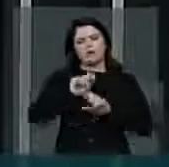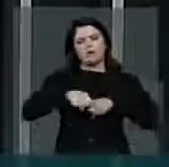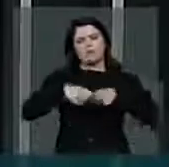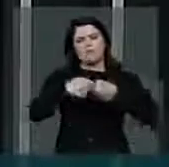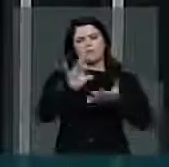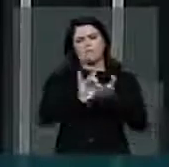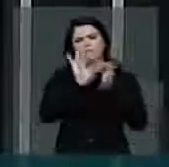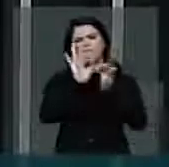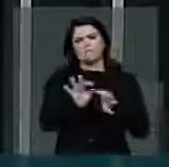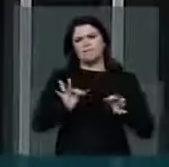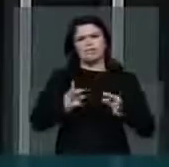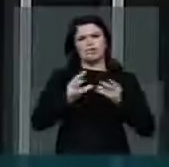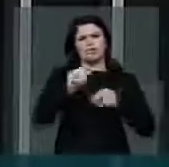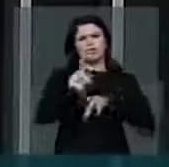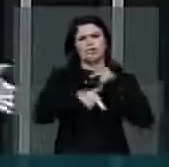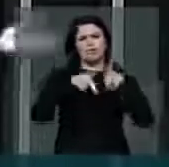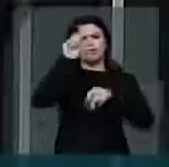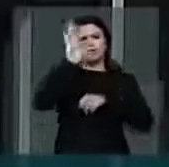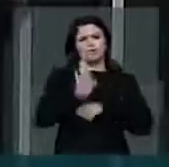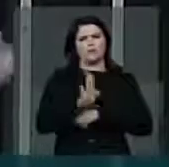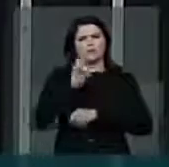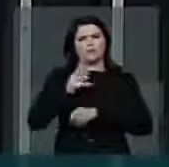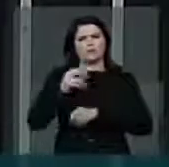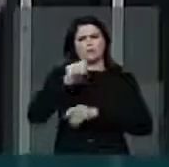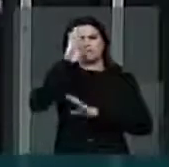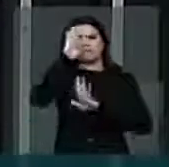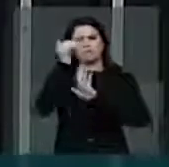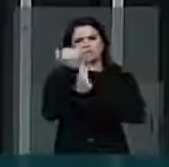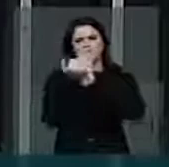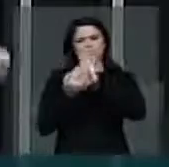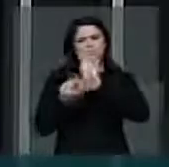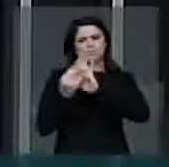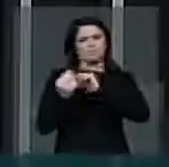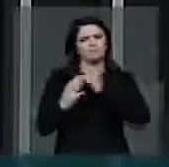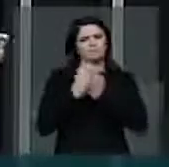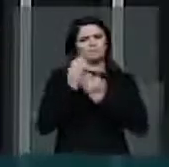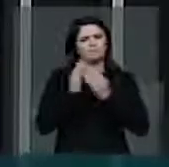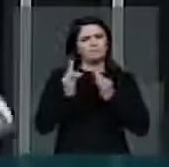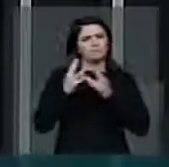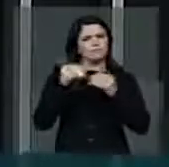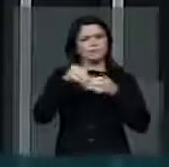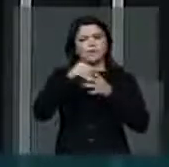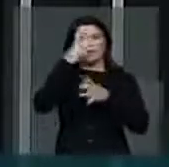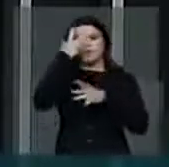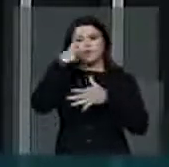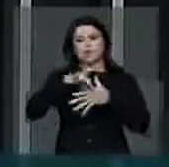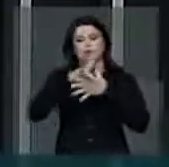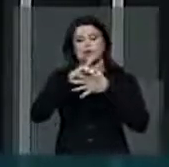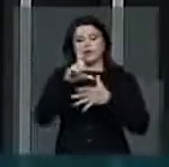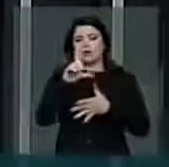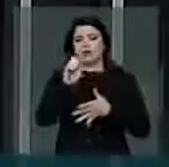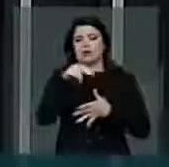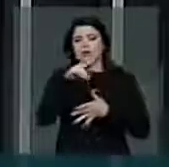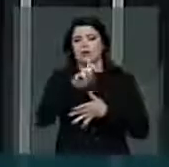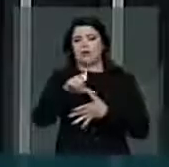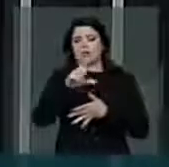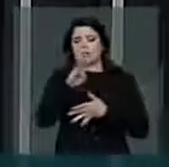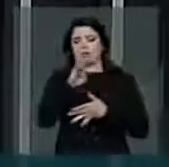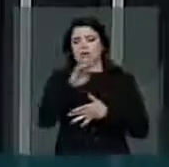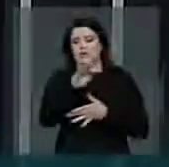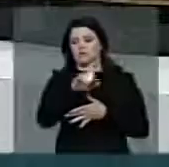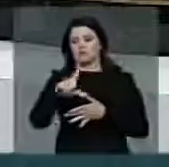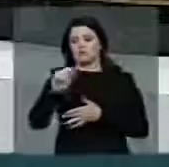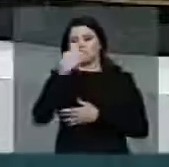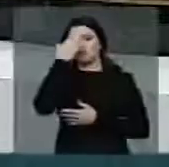intransigente do povo brasileiro e dos princípios que sempre nortearam nosso grande e saudoso líder, Leonel Brizola. Muito obrigado, Sr. Presidente.